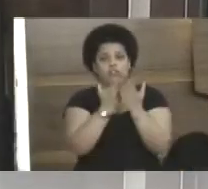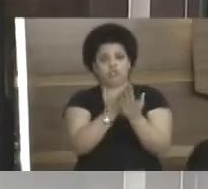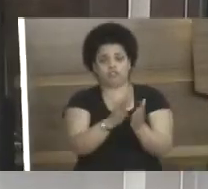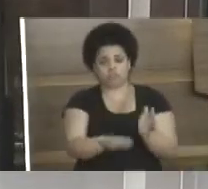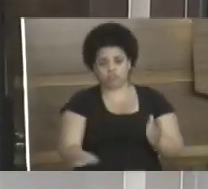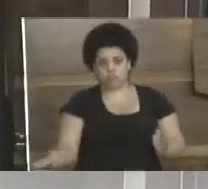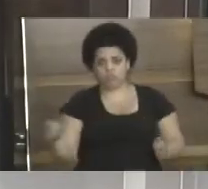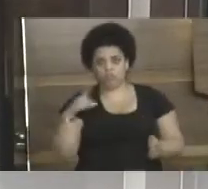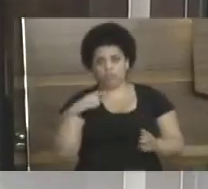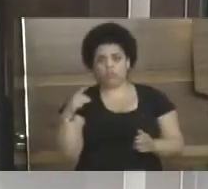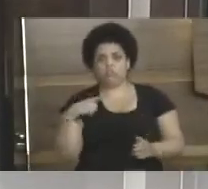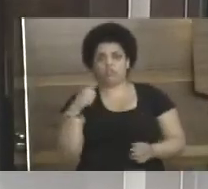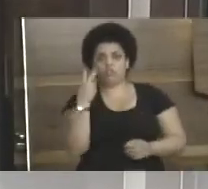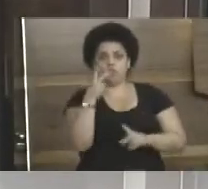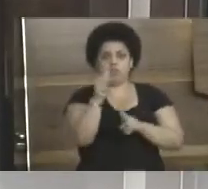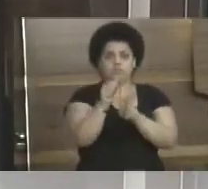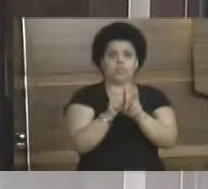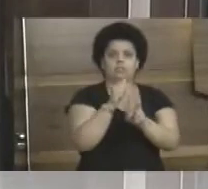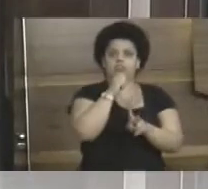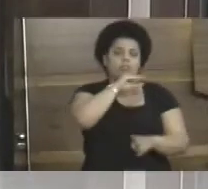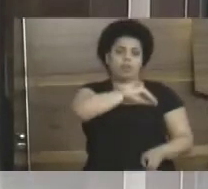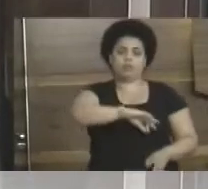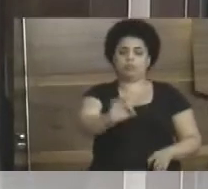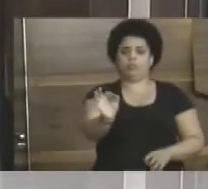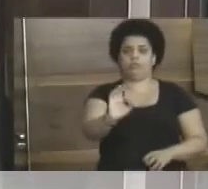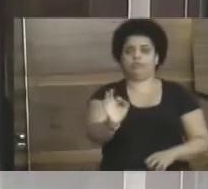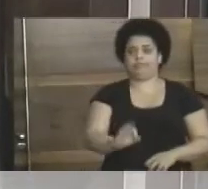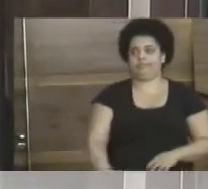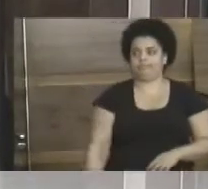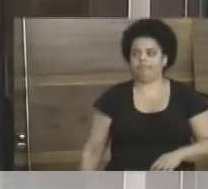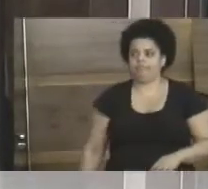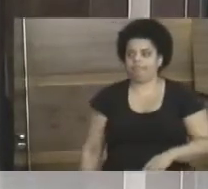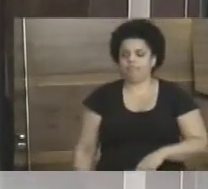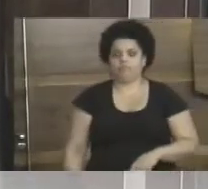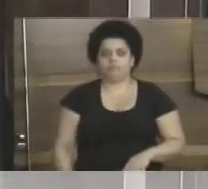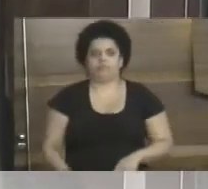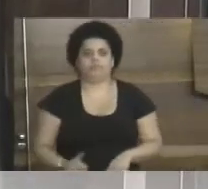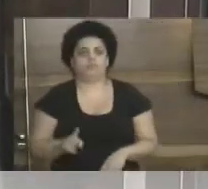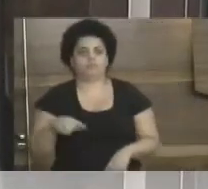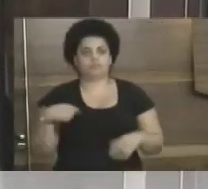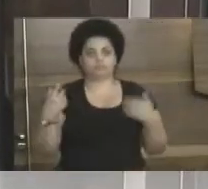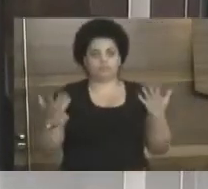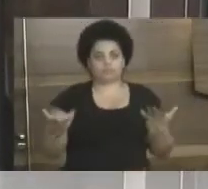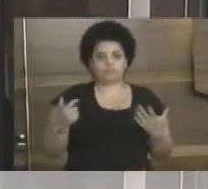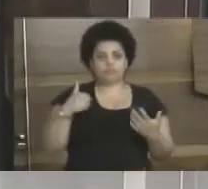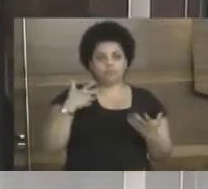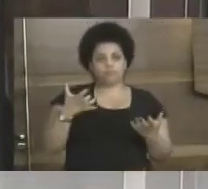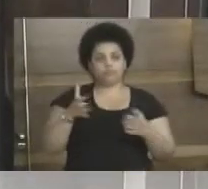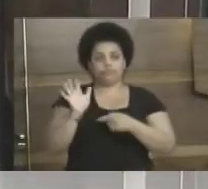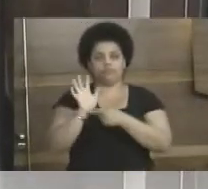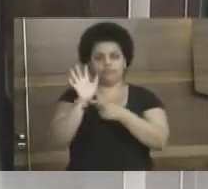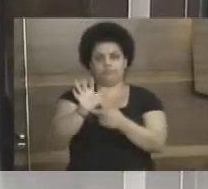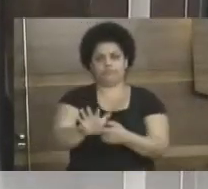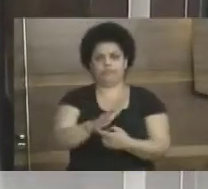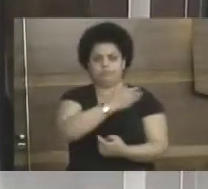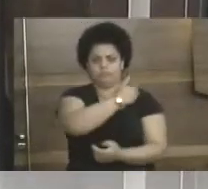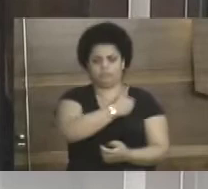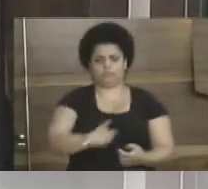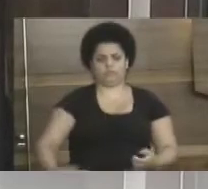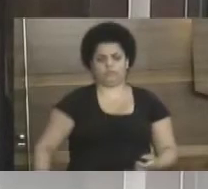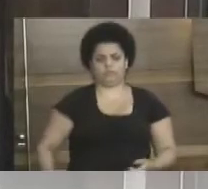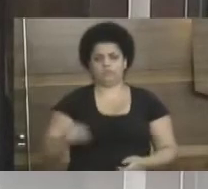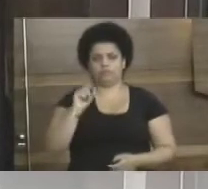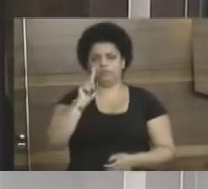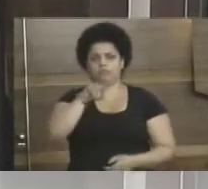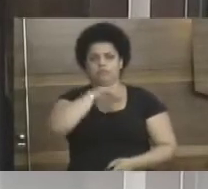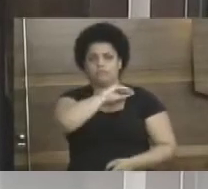está passando dois meses sem pagamento. Então, o que nós temos que brigar aqui e ajudar o governo é para que o